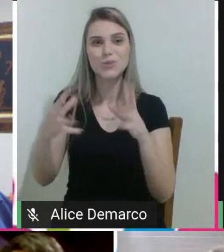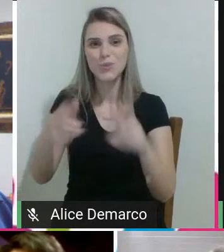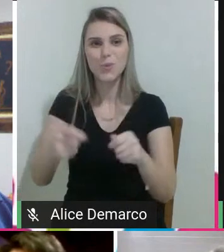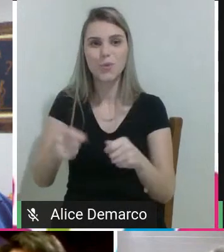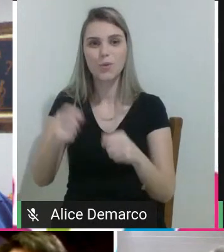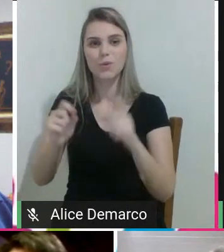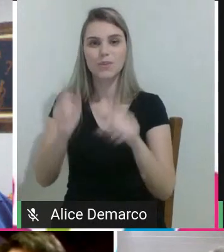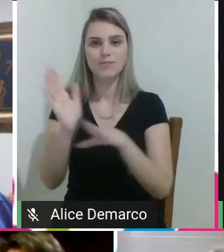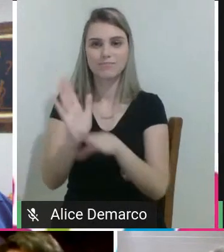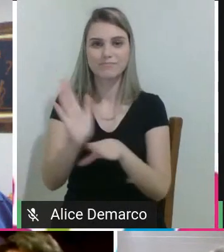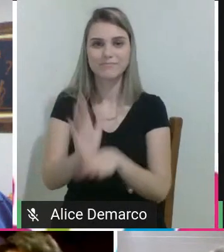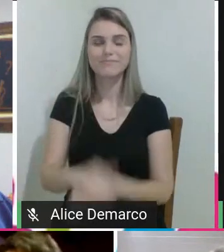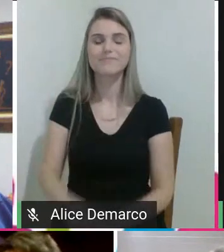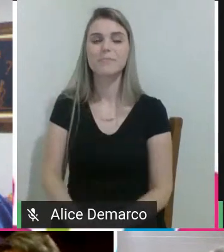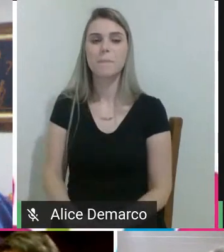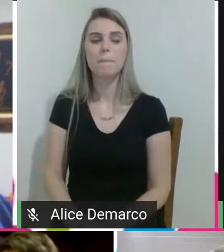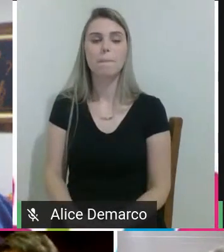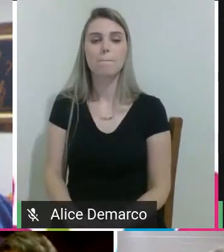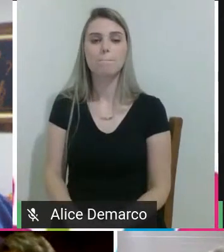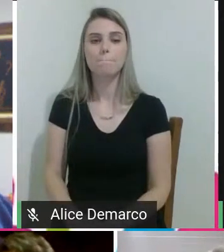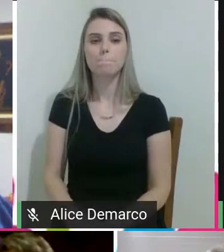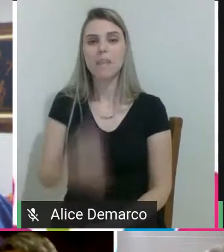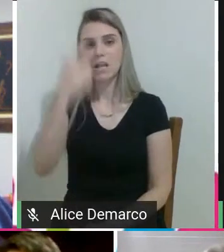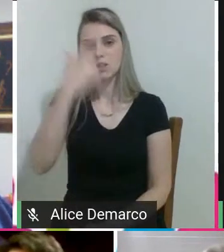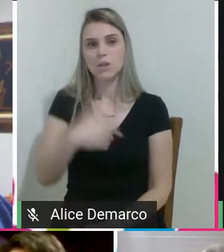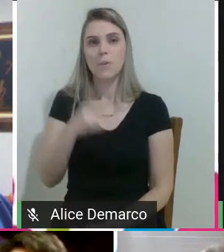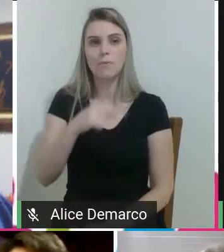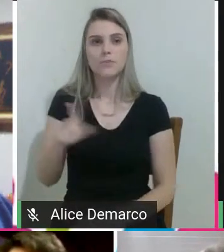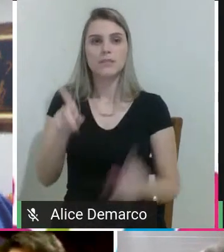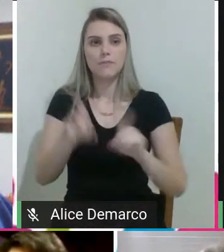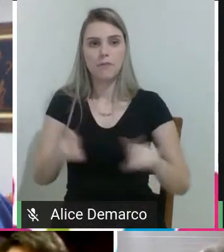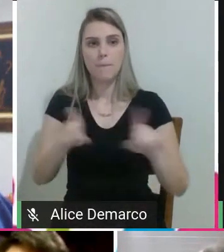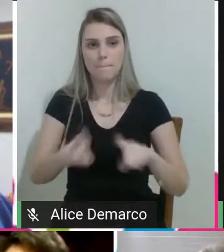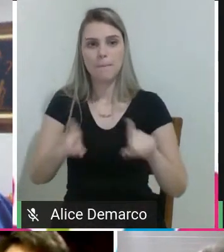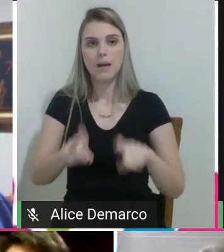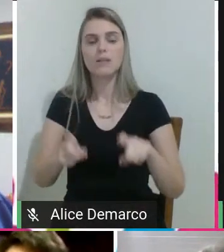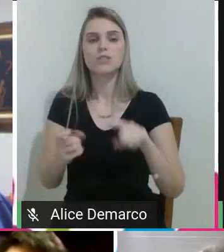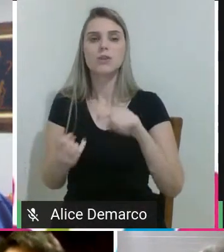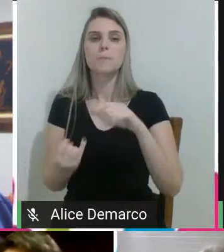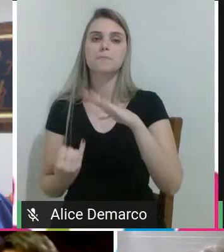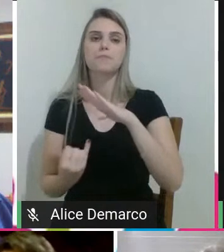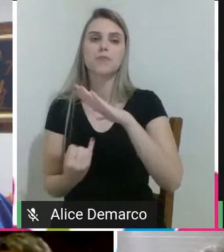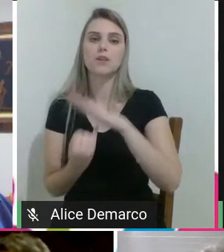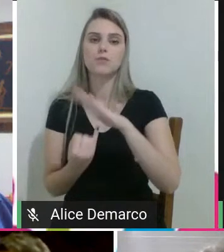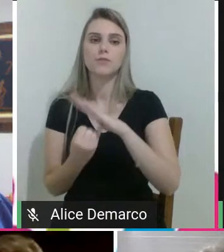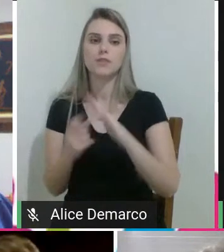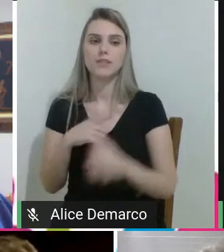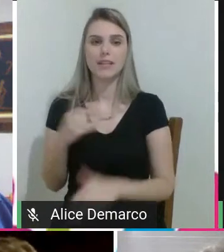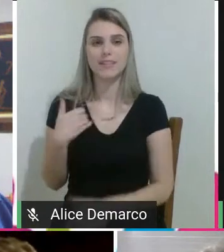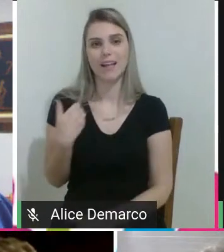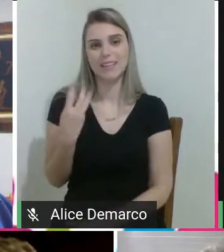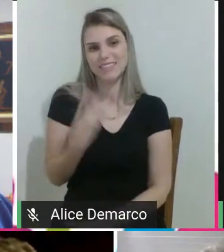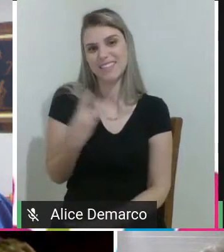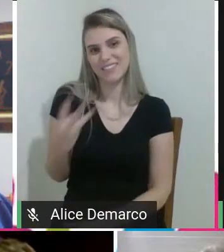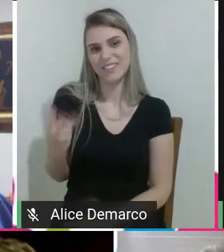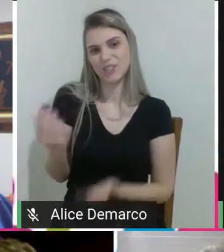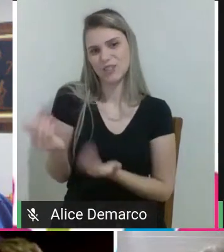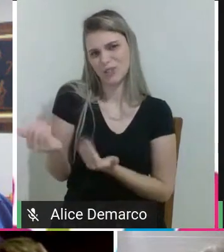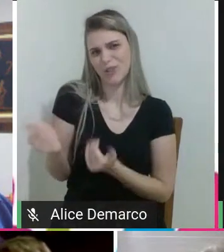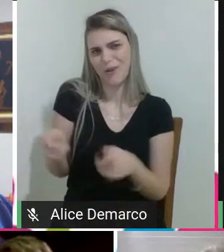professor do ISC, professor de informática, tenho 33 anos, então eu me considero jovem também, né, Paulo?